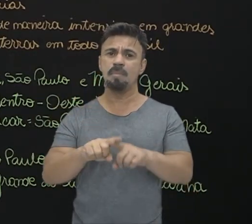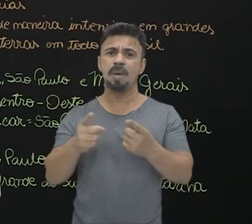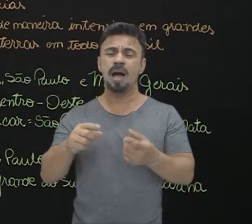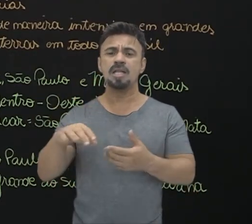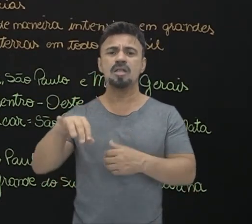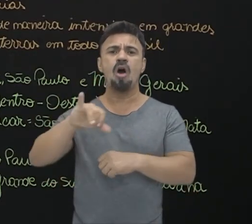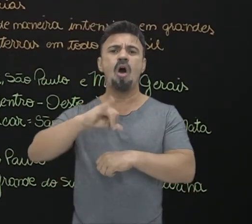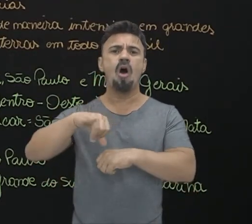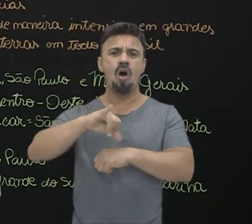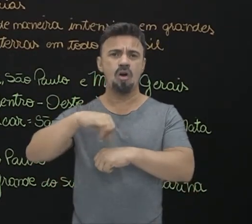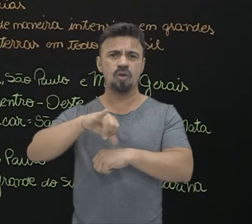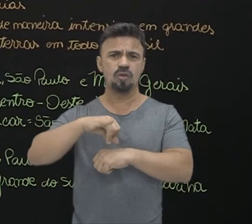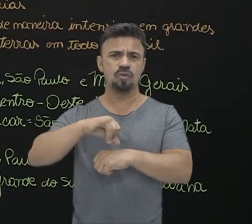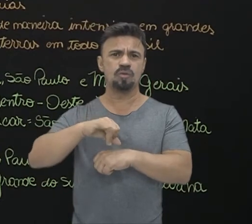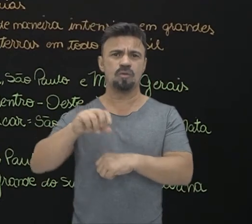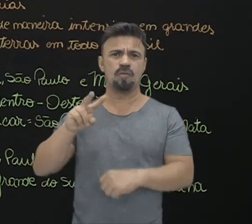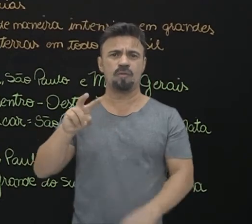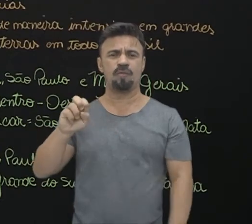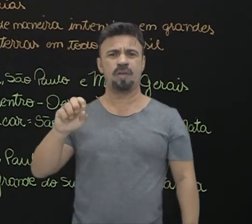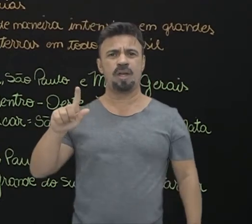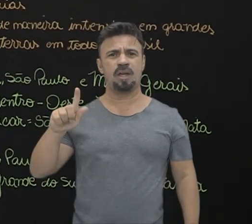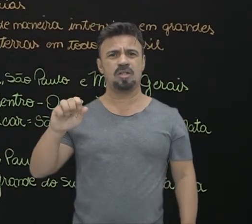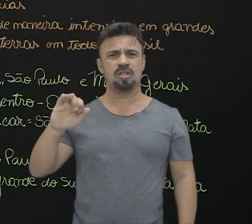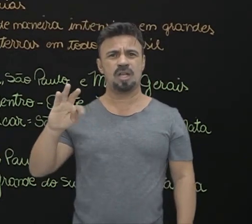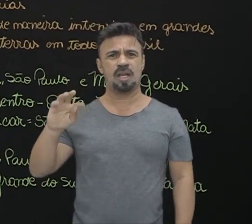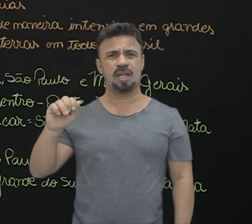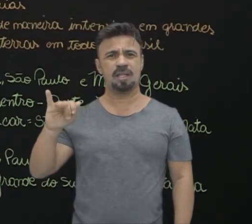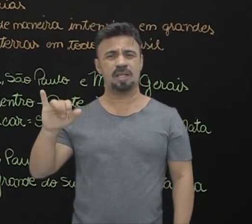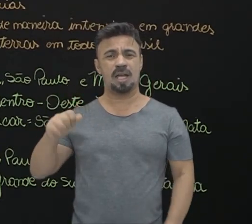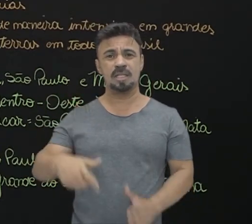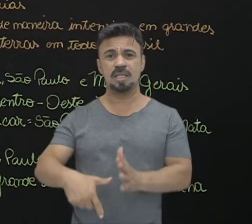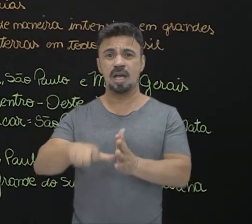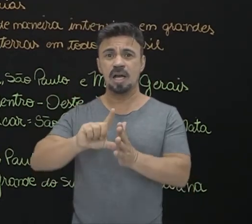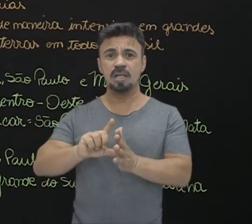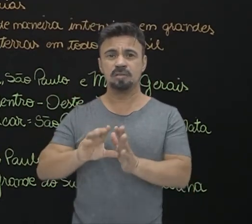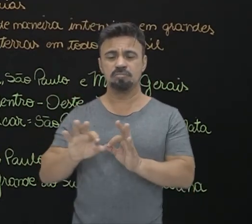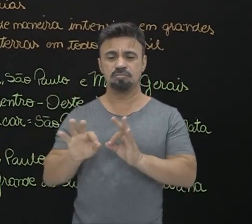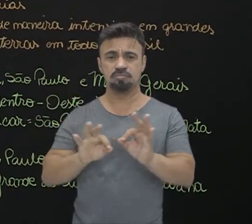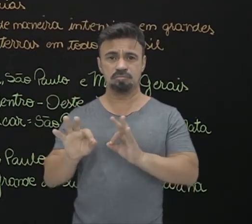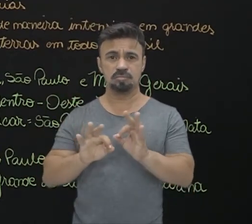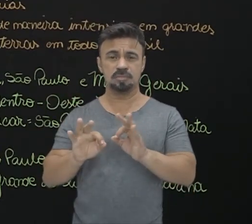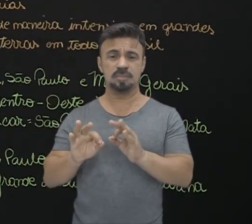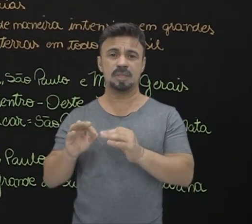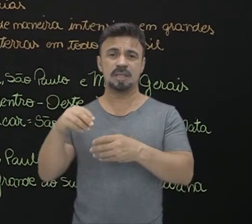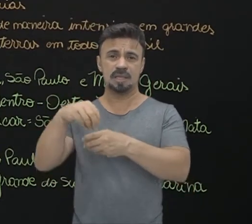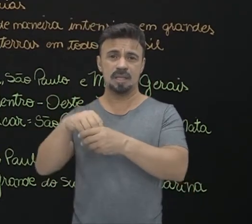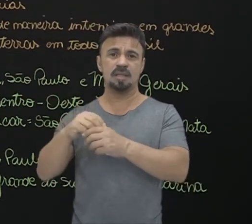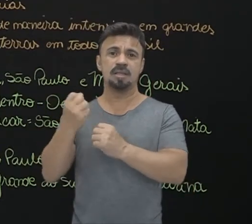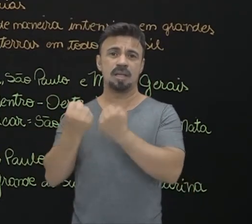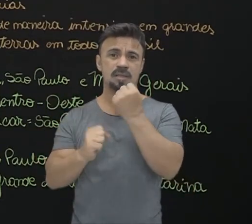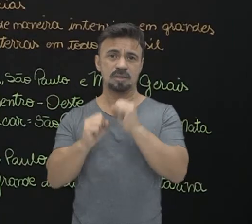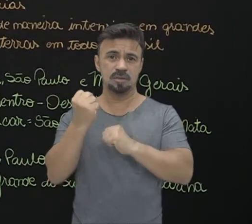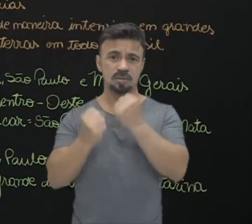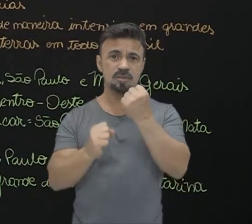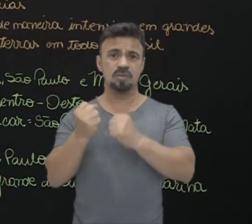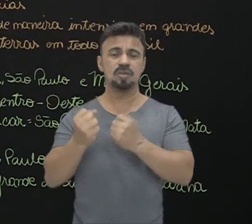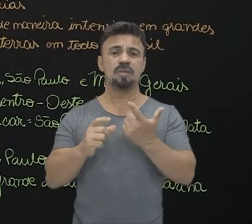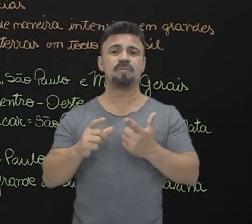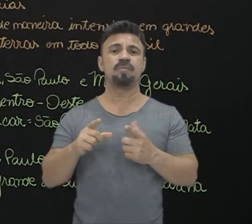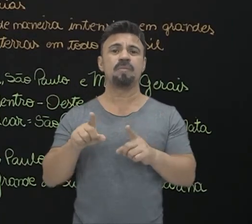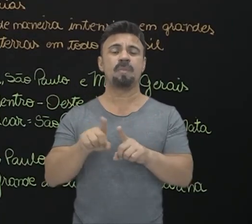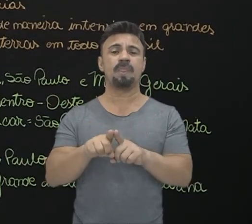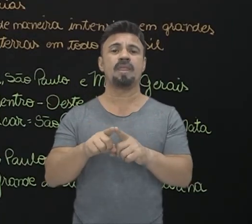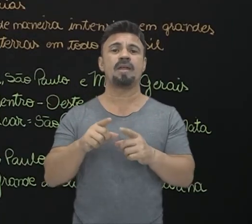óleos vegetais, que vai ser antes processada na indústria. Então, essa parte da